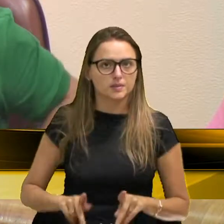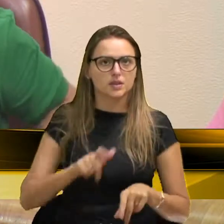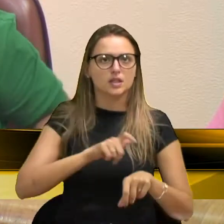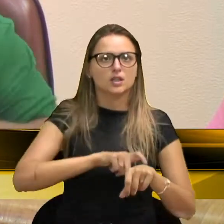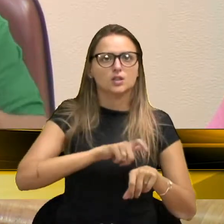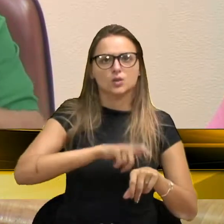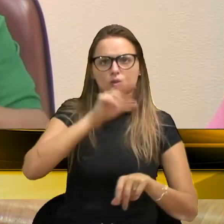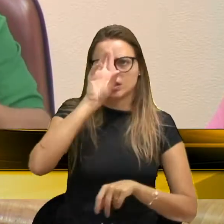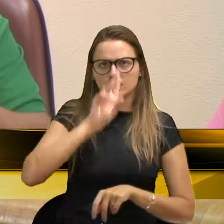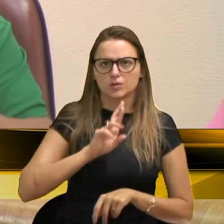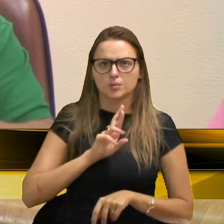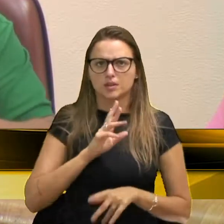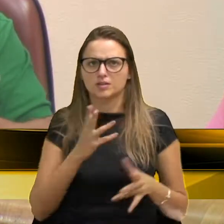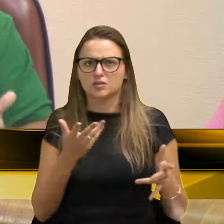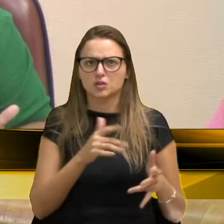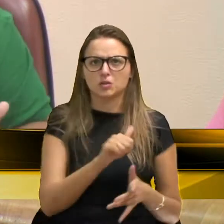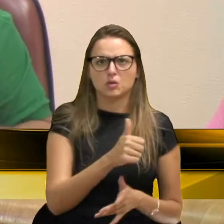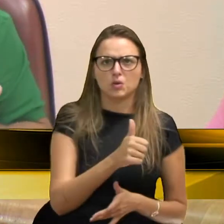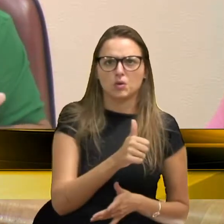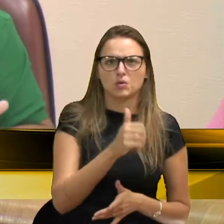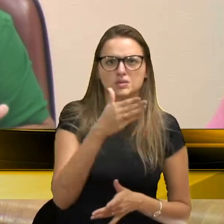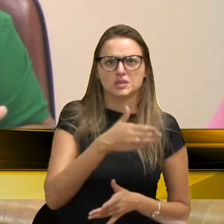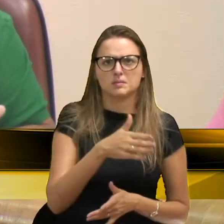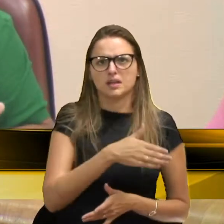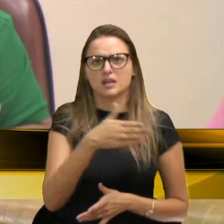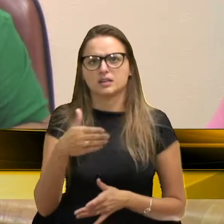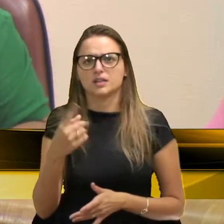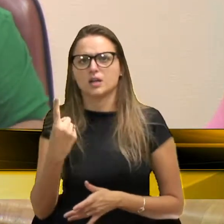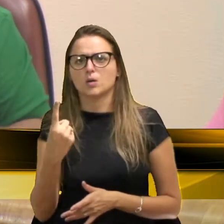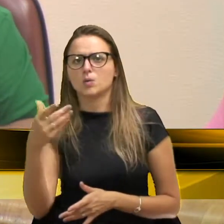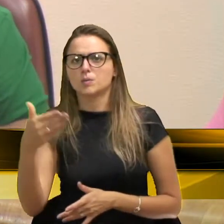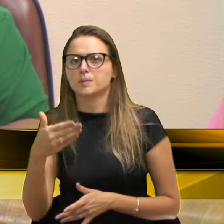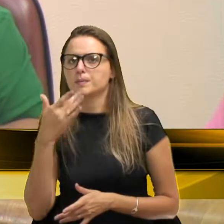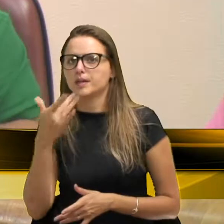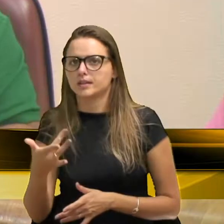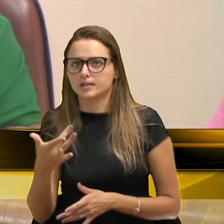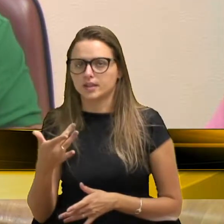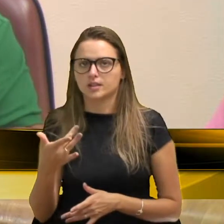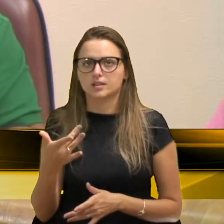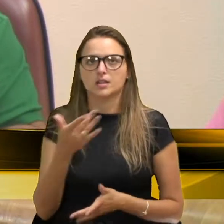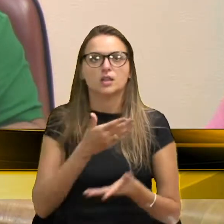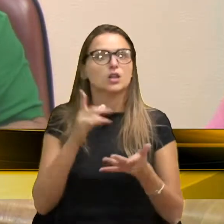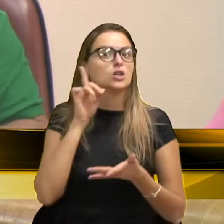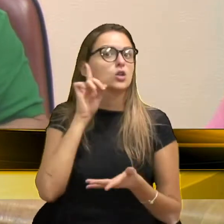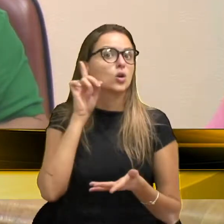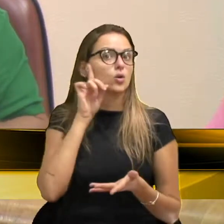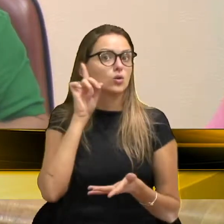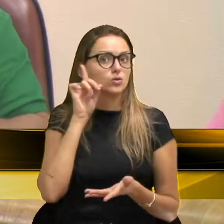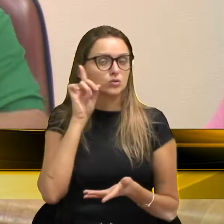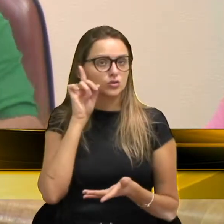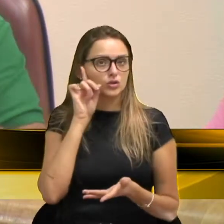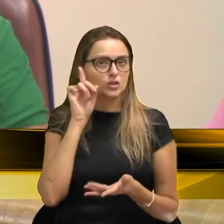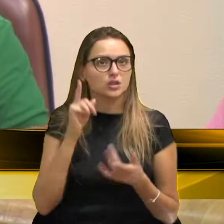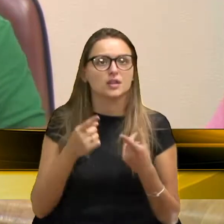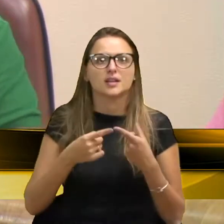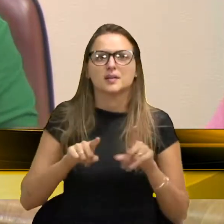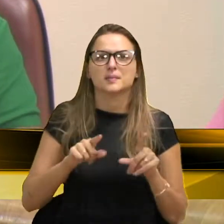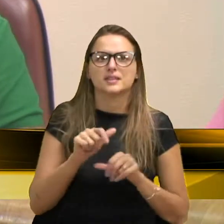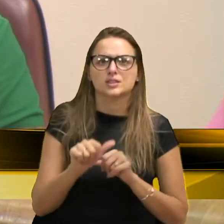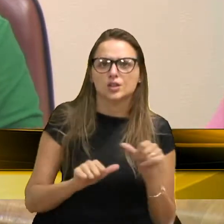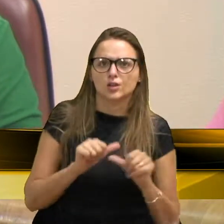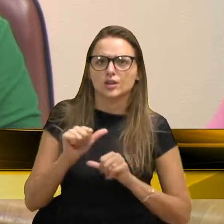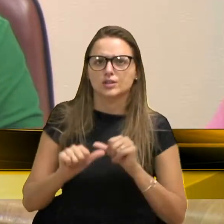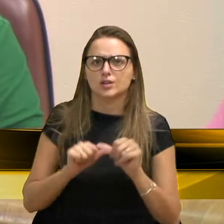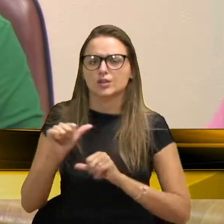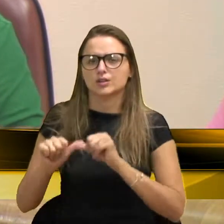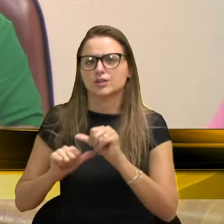do meio dia, entre 11h30, e 1h da tarde, me parece que é essa informação, todos os dias, mas assim, é uma série de alterações, que a festa